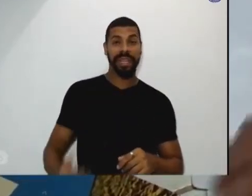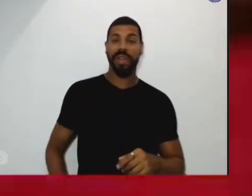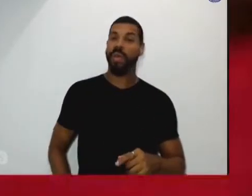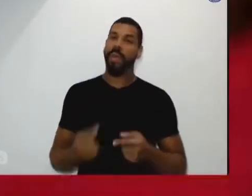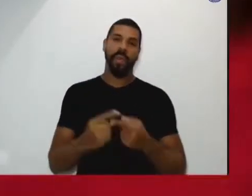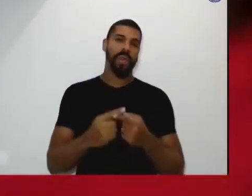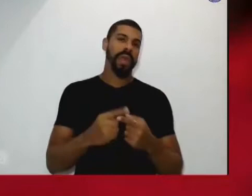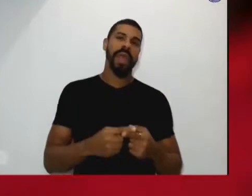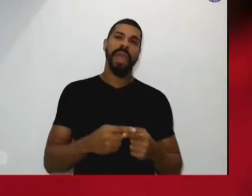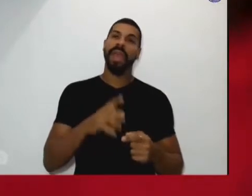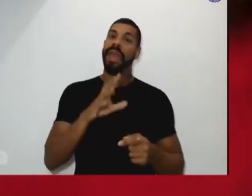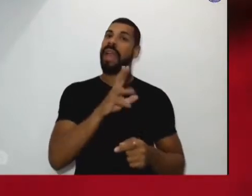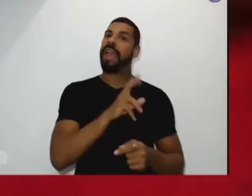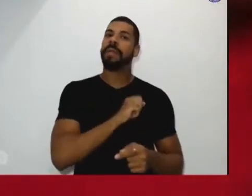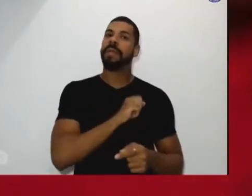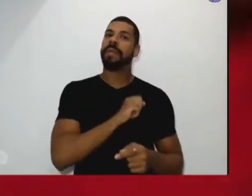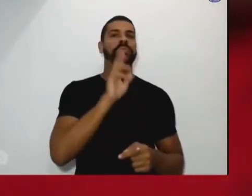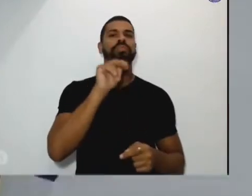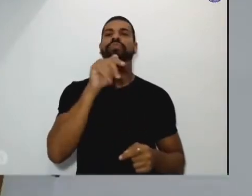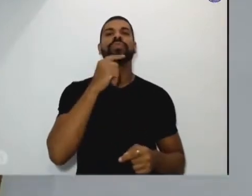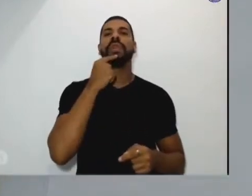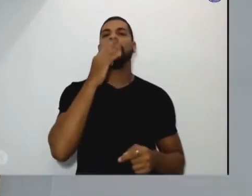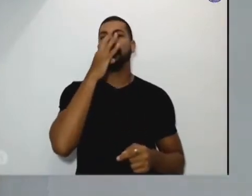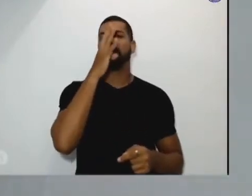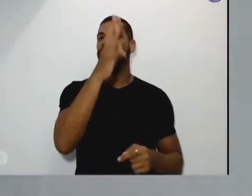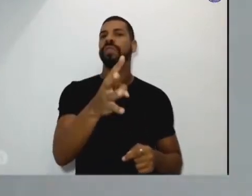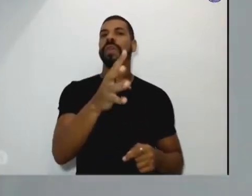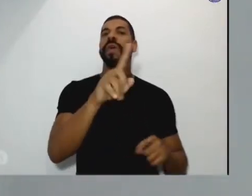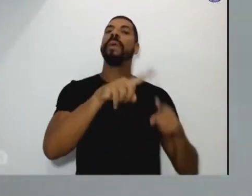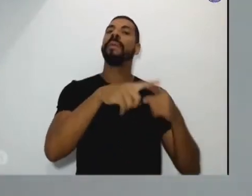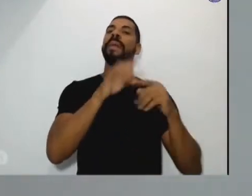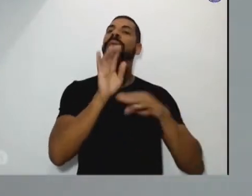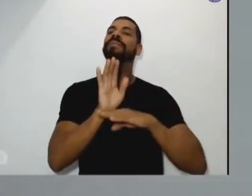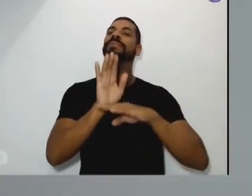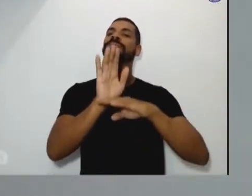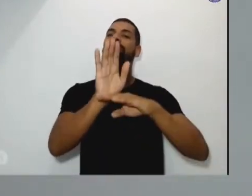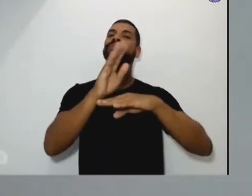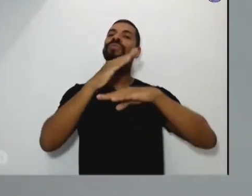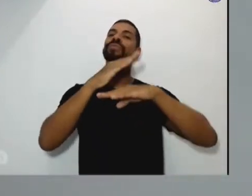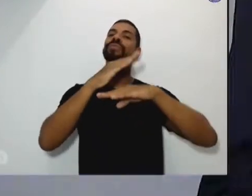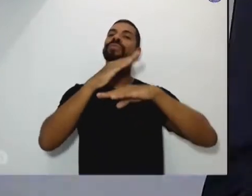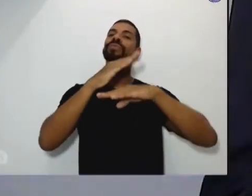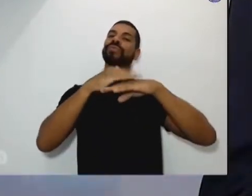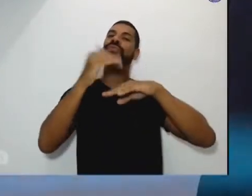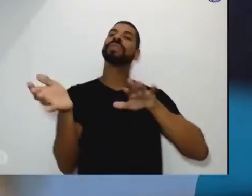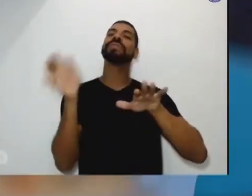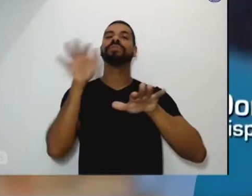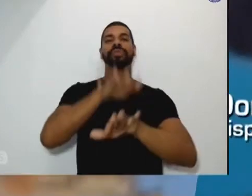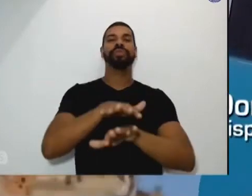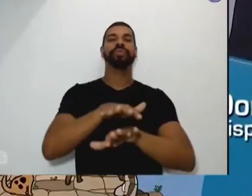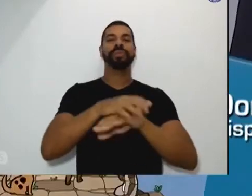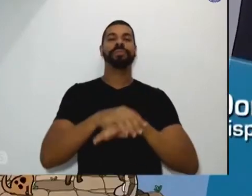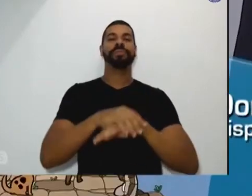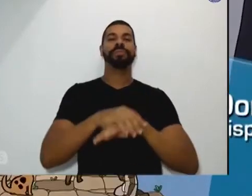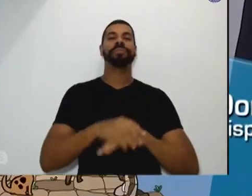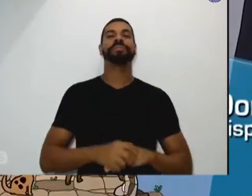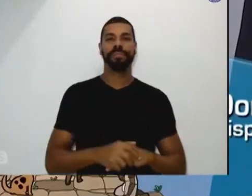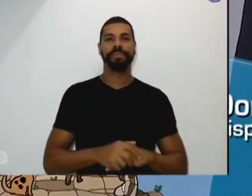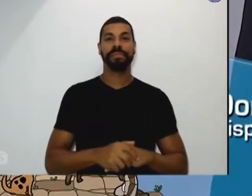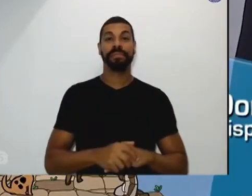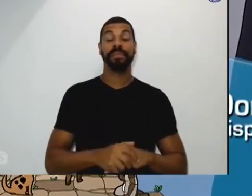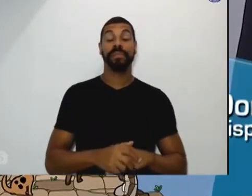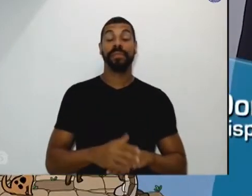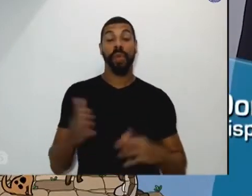acusa, mas dialoga, acolhe, cuida e integra. Hoje a vida está sendo